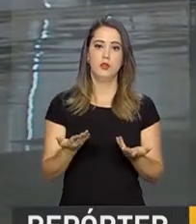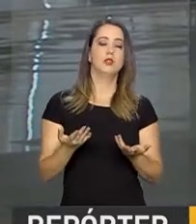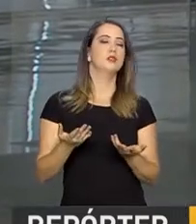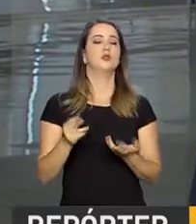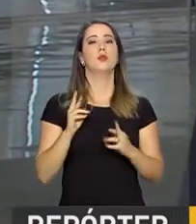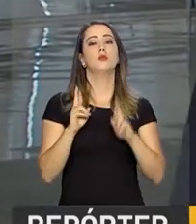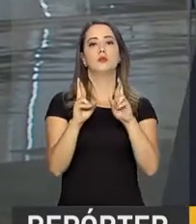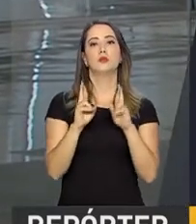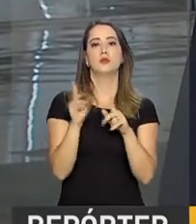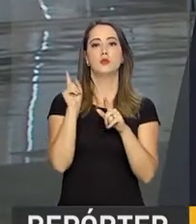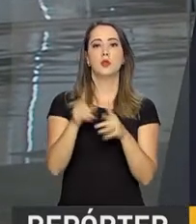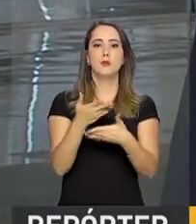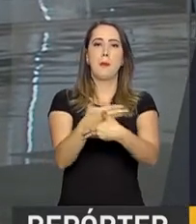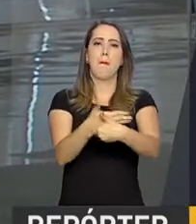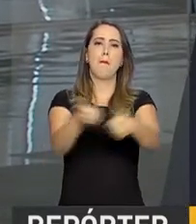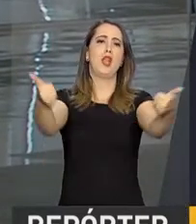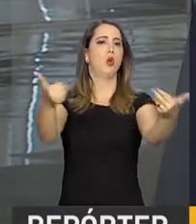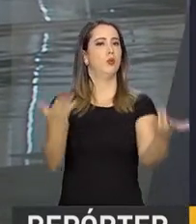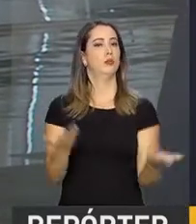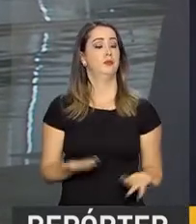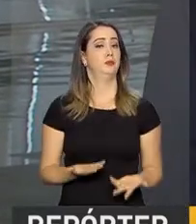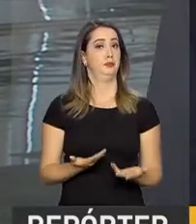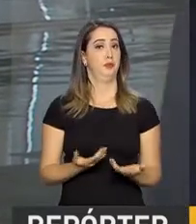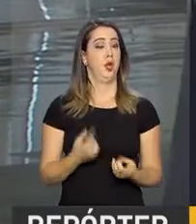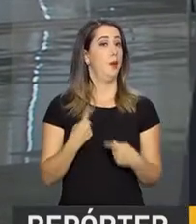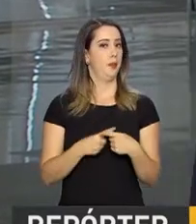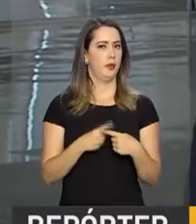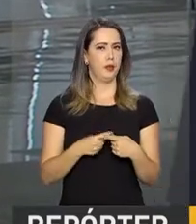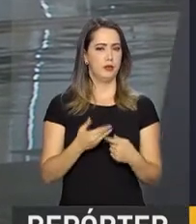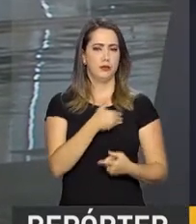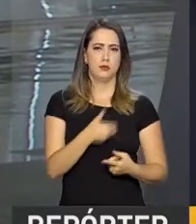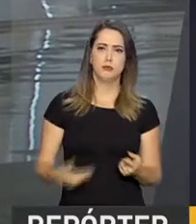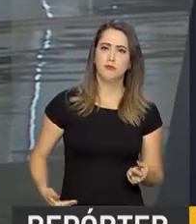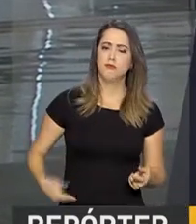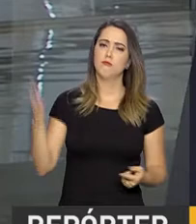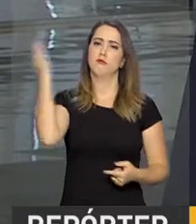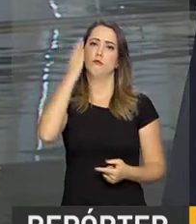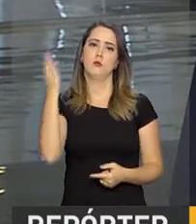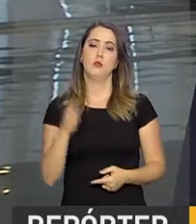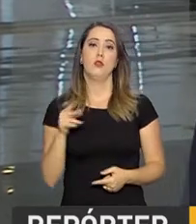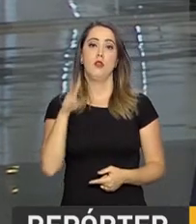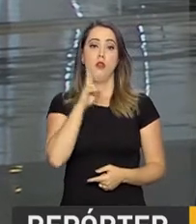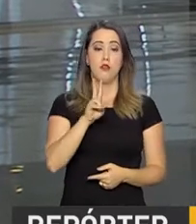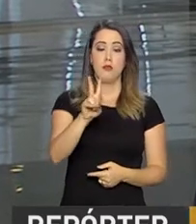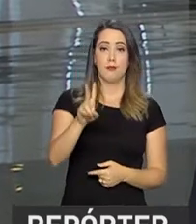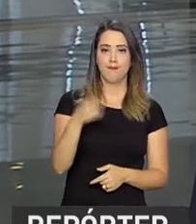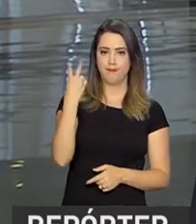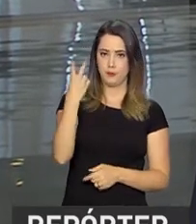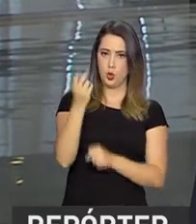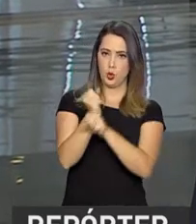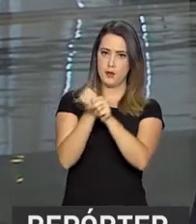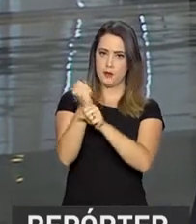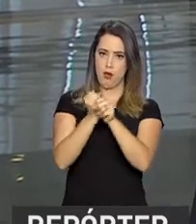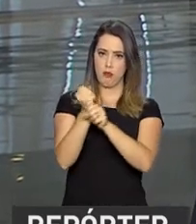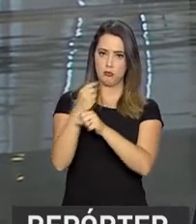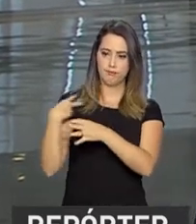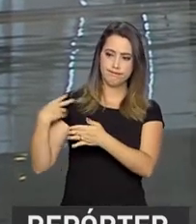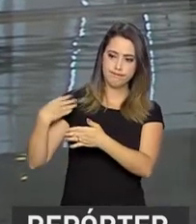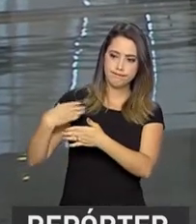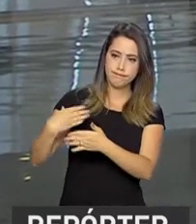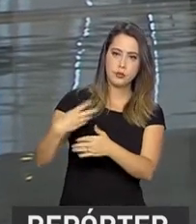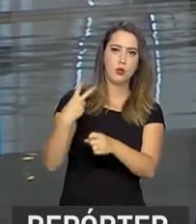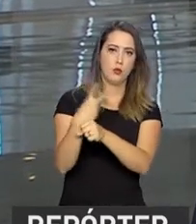expectativa é a melhor possível. Isso porque o governo brasileiro considera que nos últimos dois anos o Mercosul